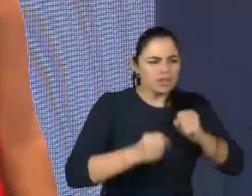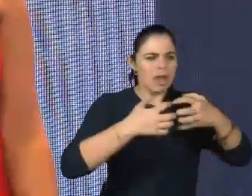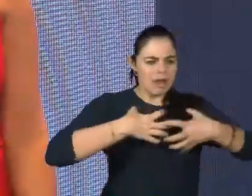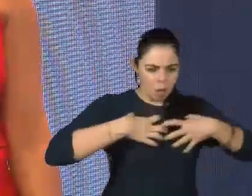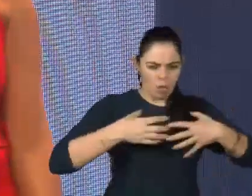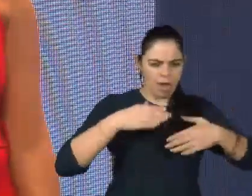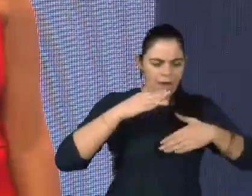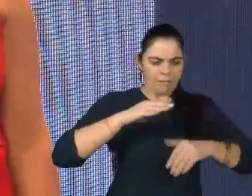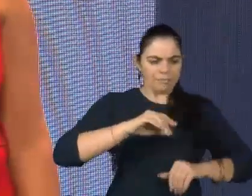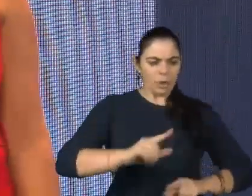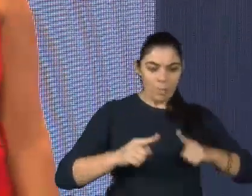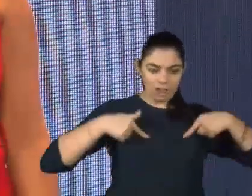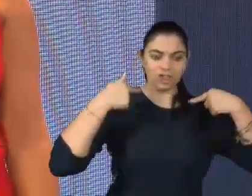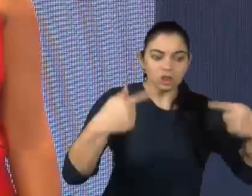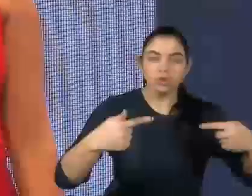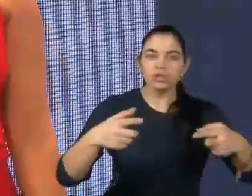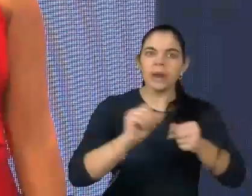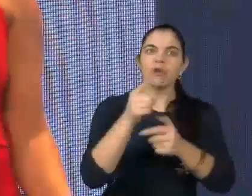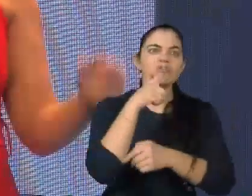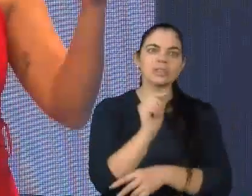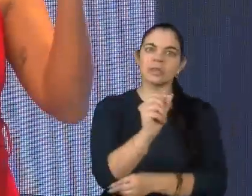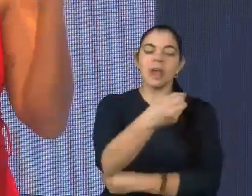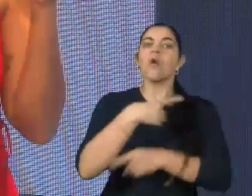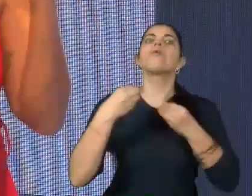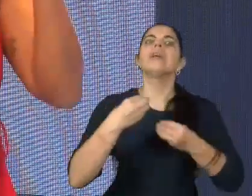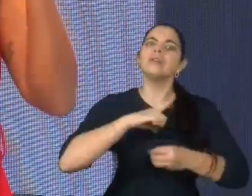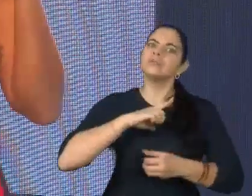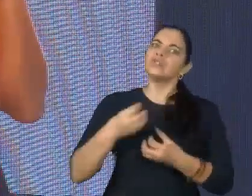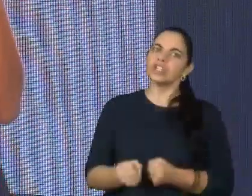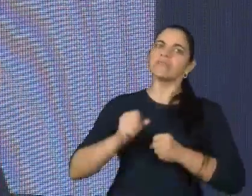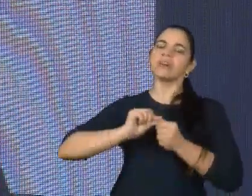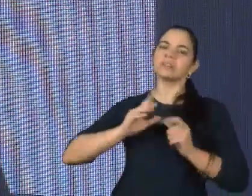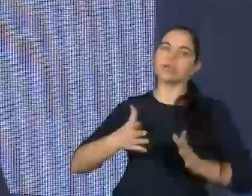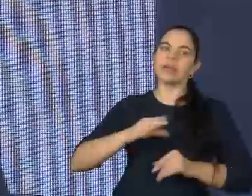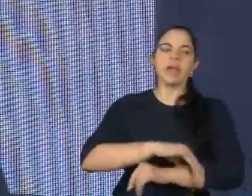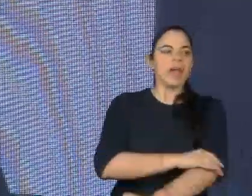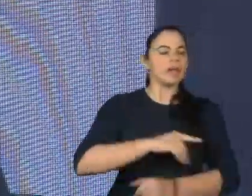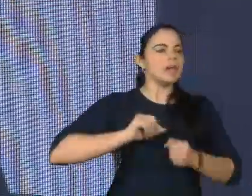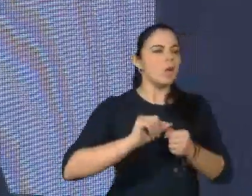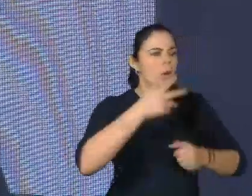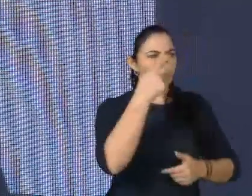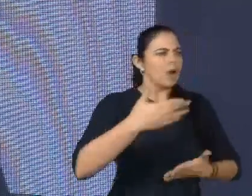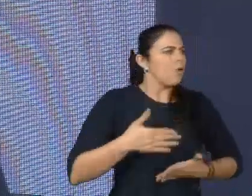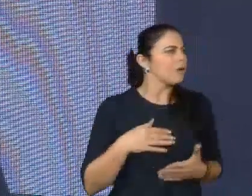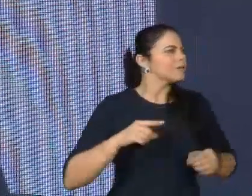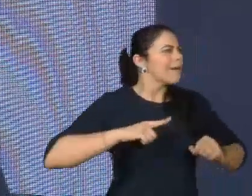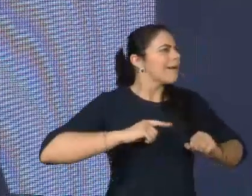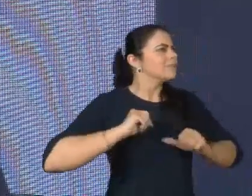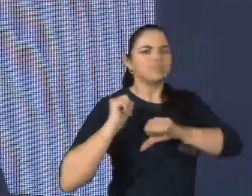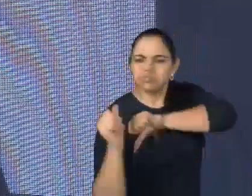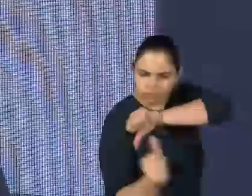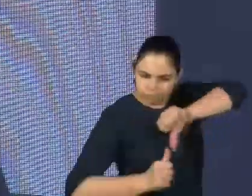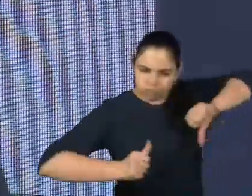com o depoimento da minha aluna? O eu poderia fazer como gotinha de um oceano que transformasse qualquer tipo de situação?